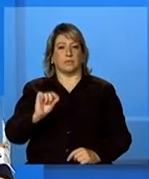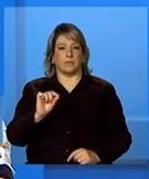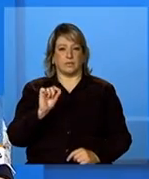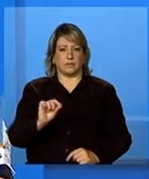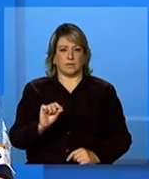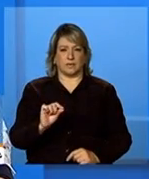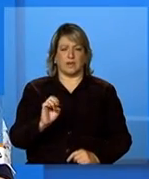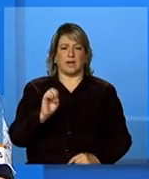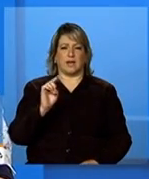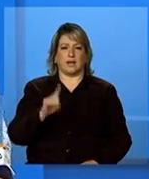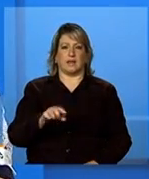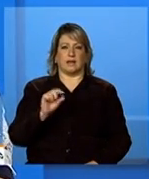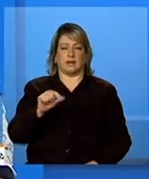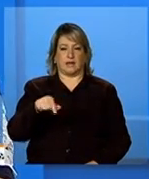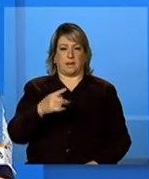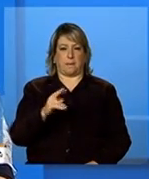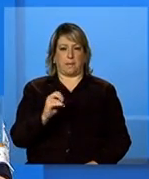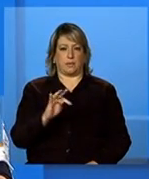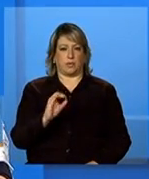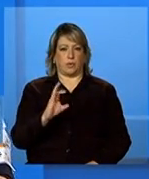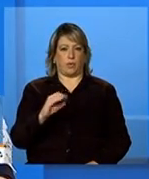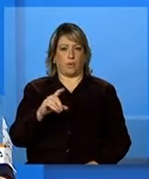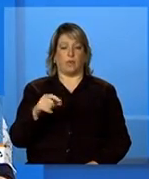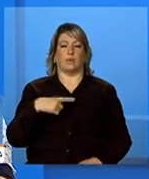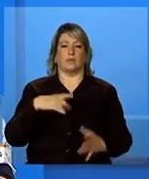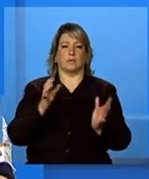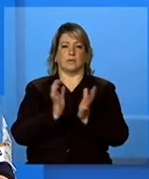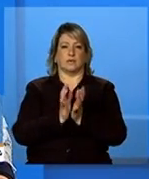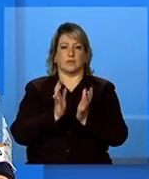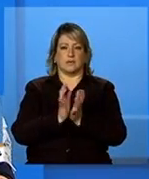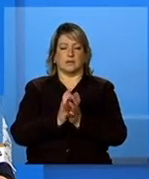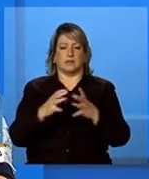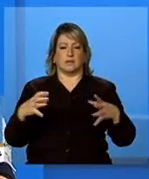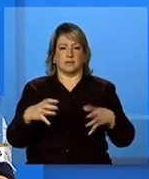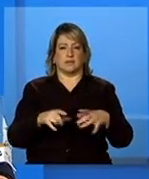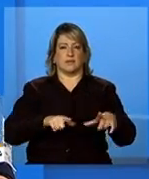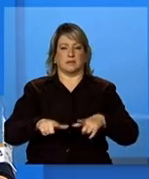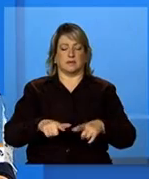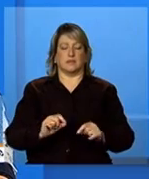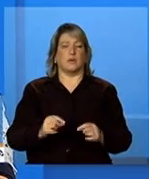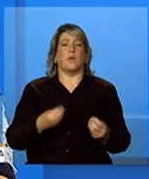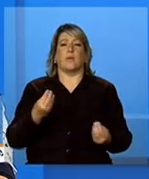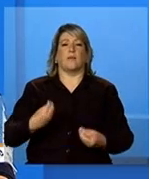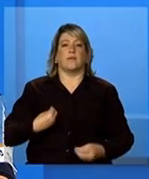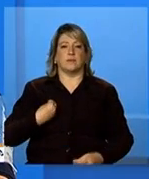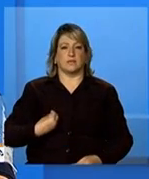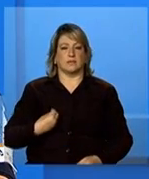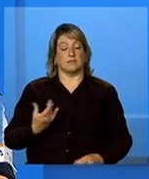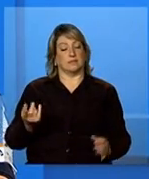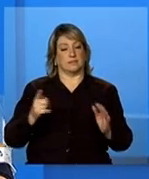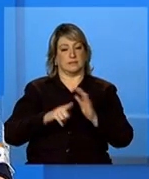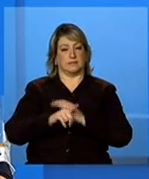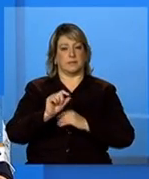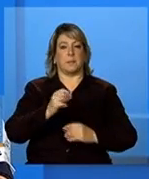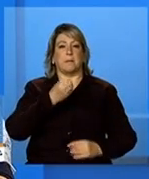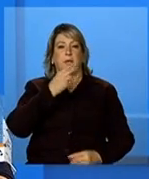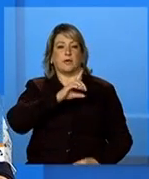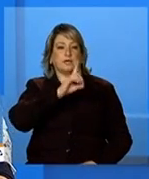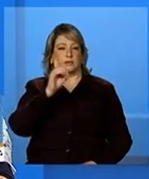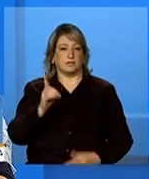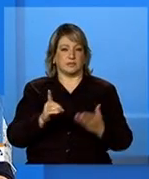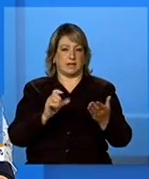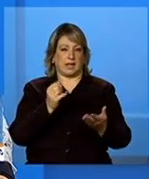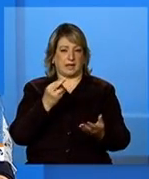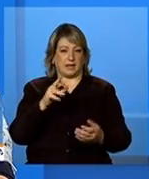vem a ser o protocolo de gestão integrada Maria Cristina como é que funciona isso bom dia Adriana bom dia a todos e